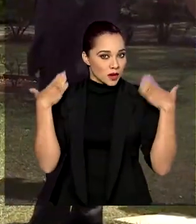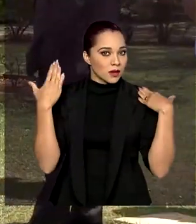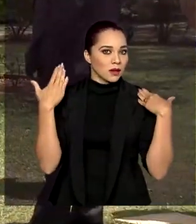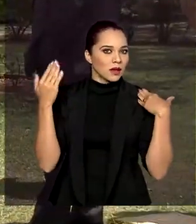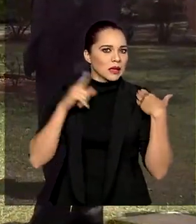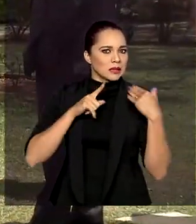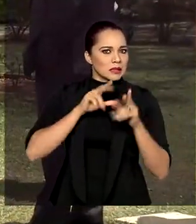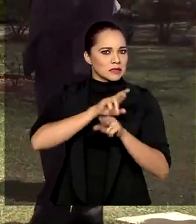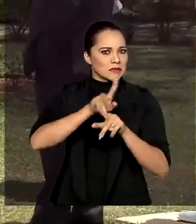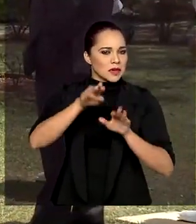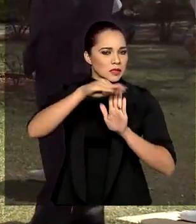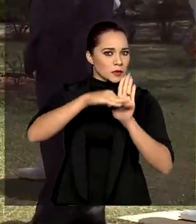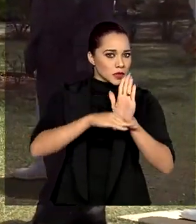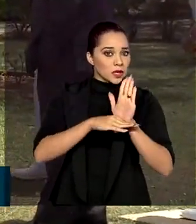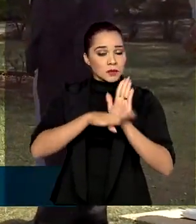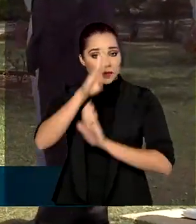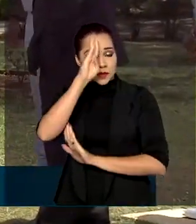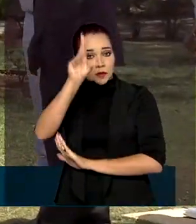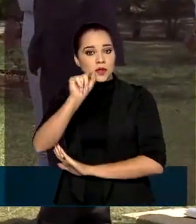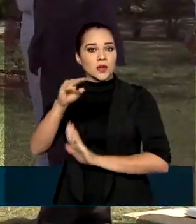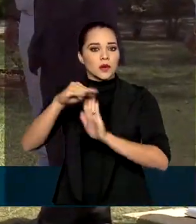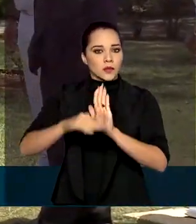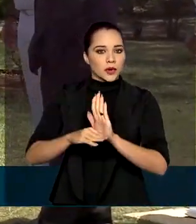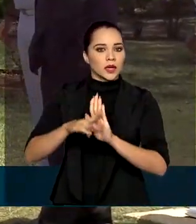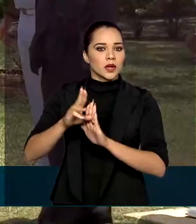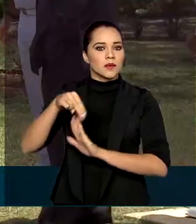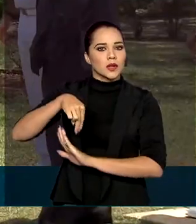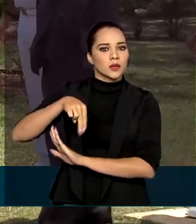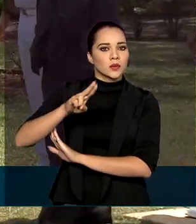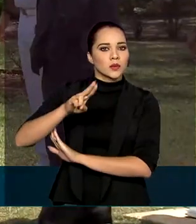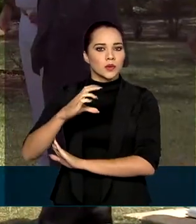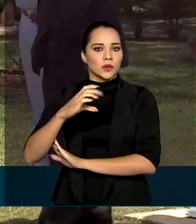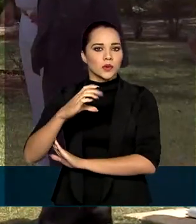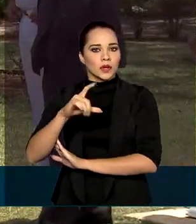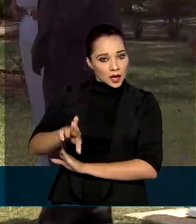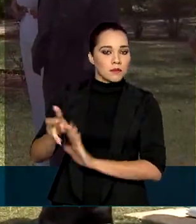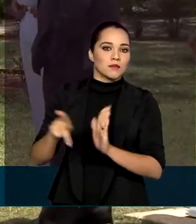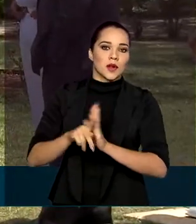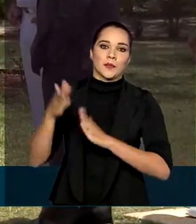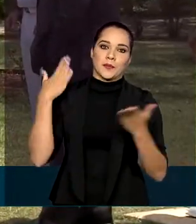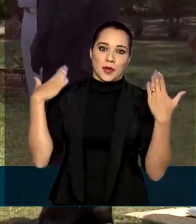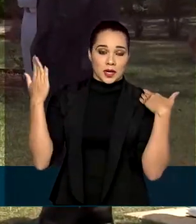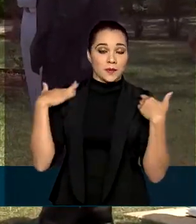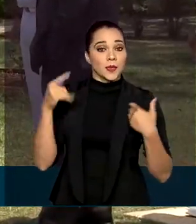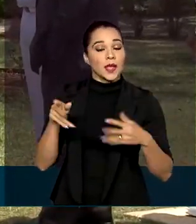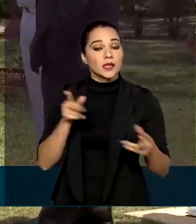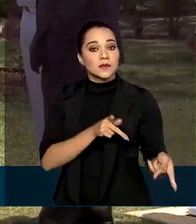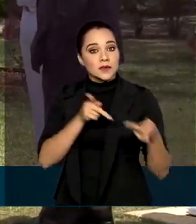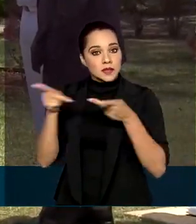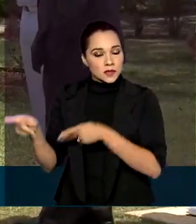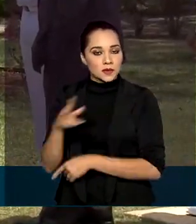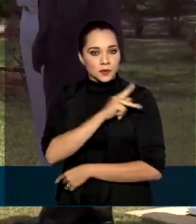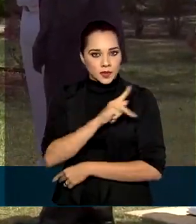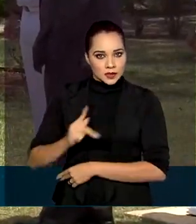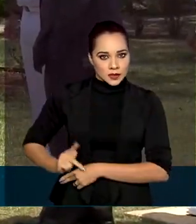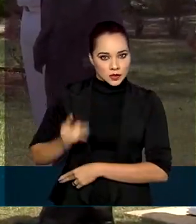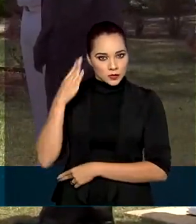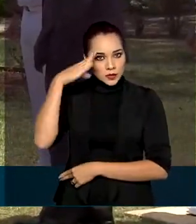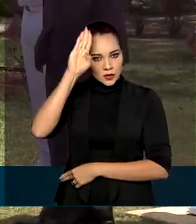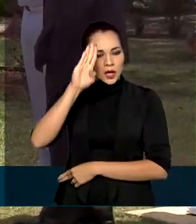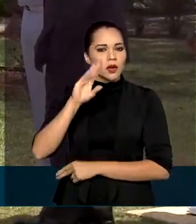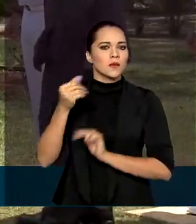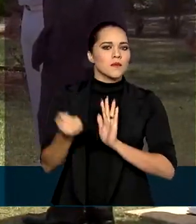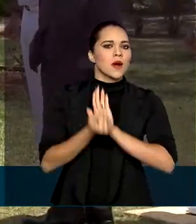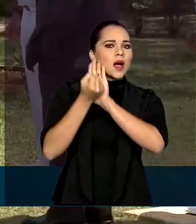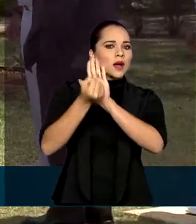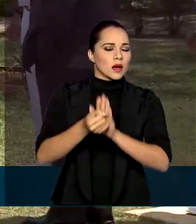vários programas, mas especialmente o programa nuclear da Marinha. E essa visita do presidente Jair Bolsonaro marca